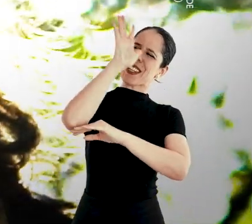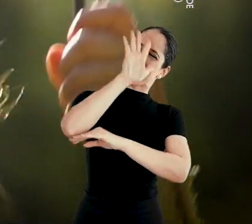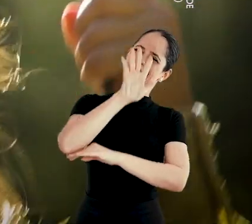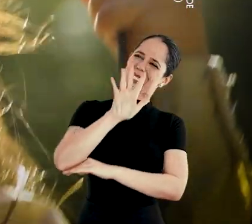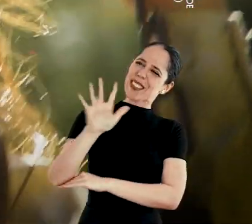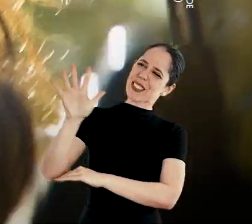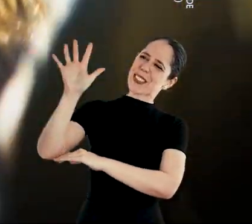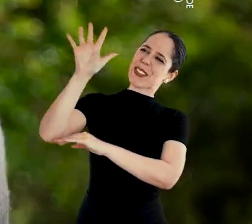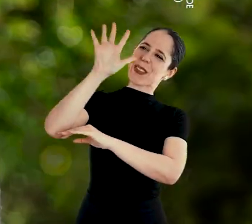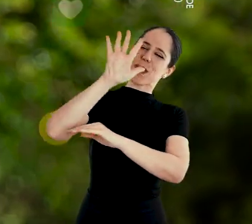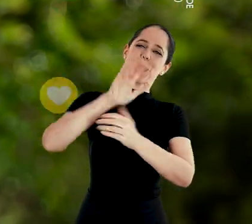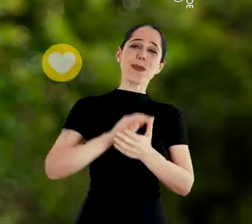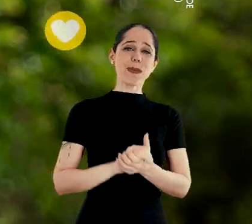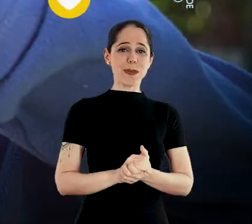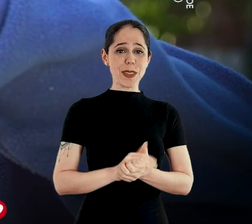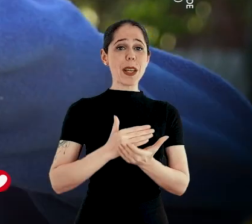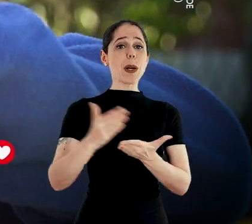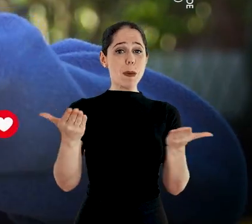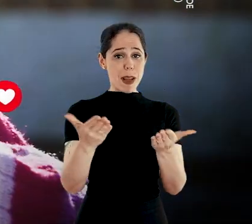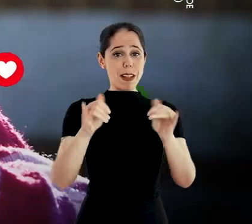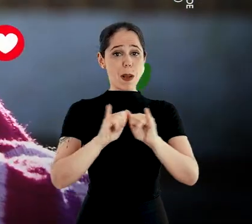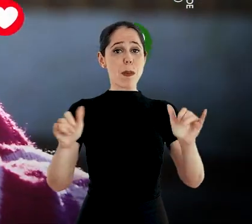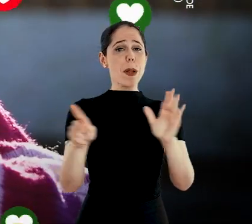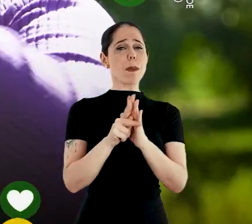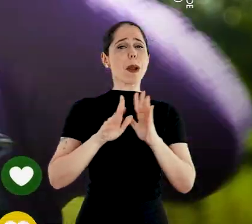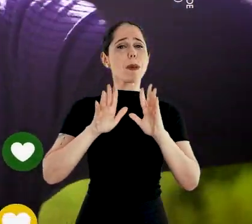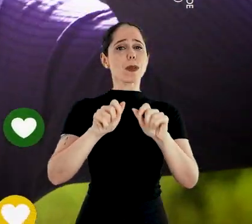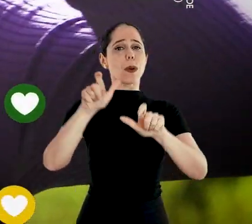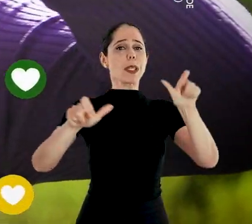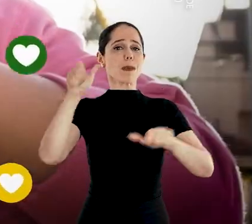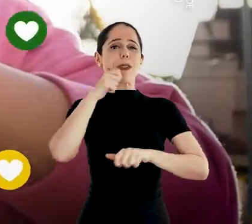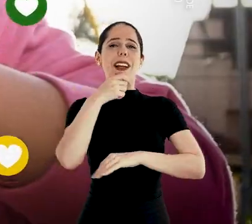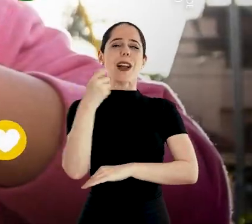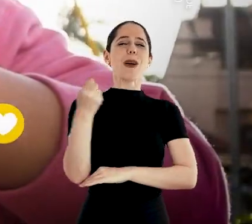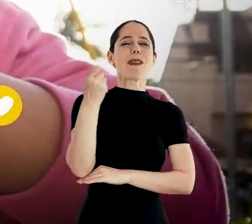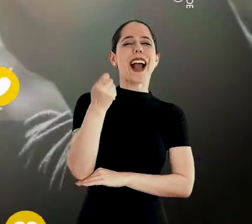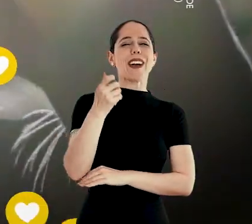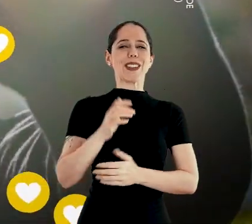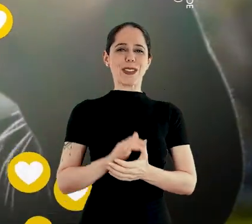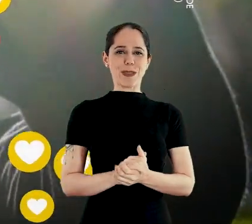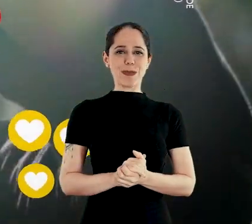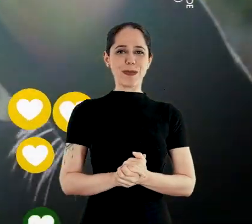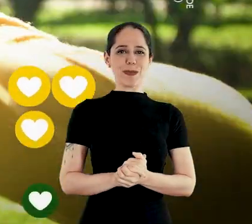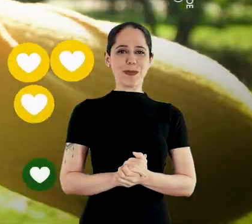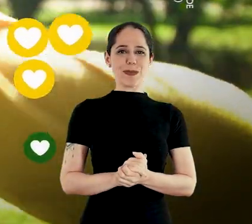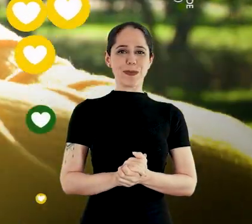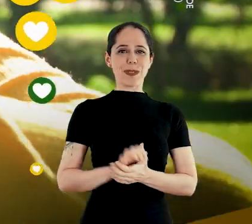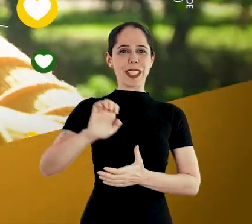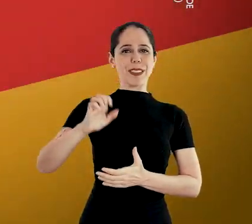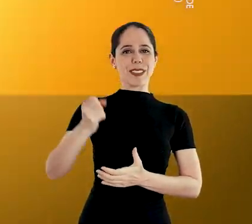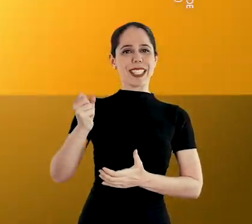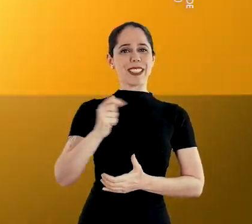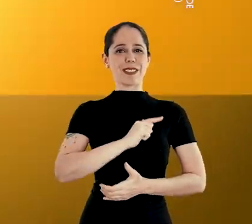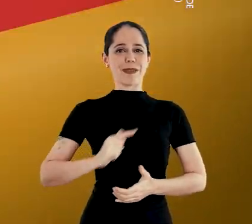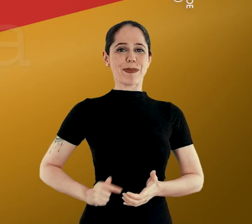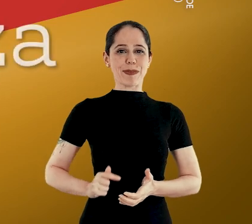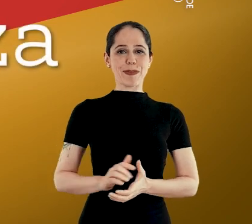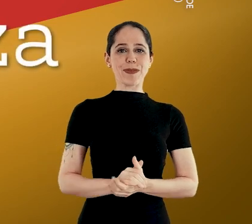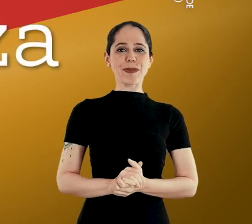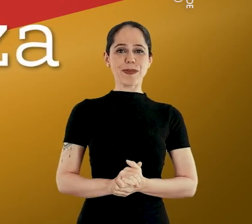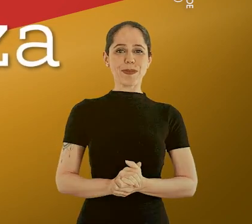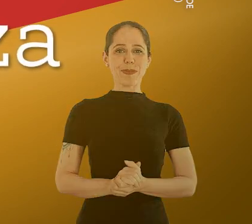viva o Rio Grande do Sul. Começa agora o programa de todos os gaúchos, Eduardo